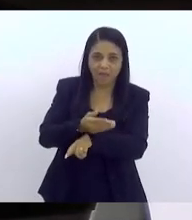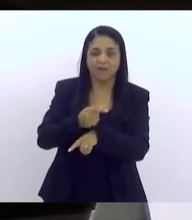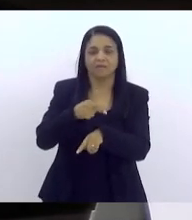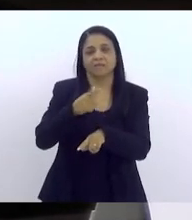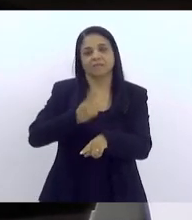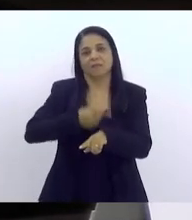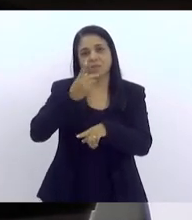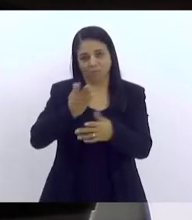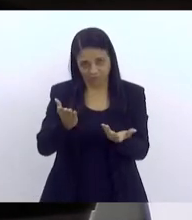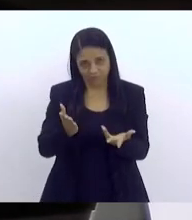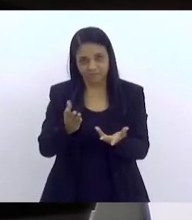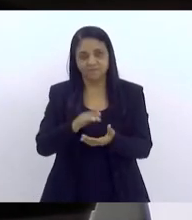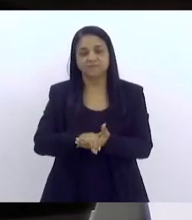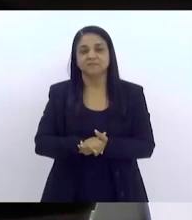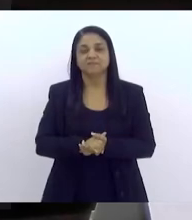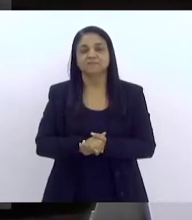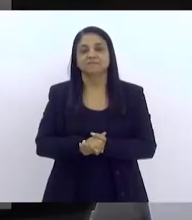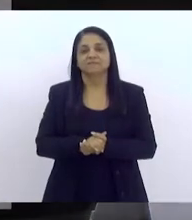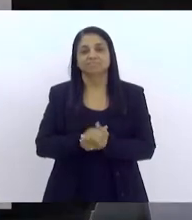Então, vou só aguardar.